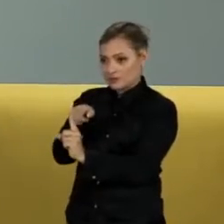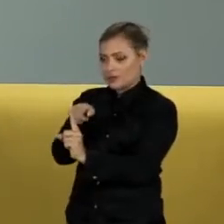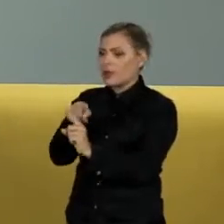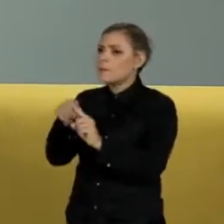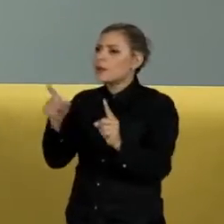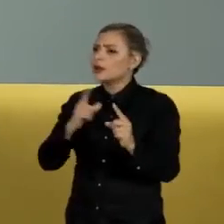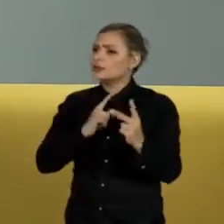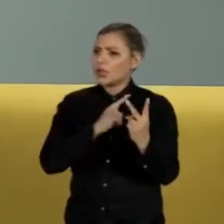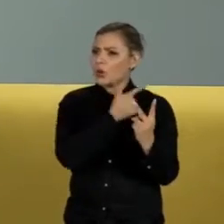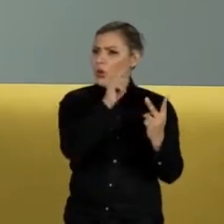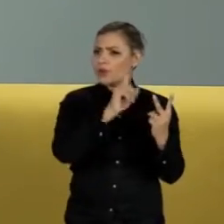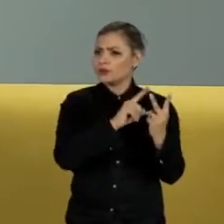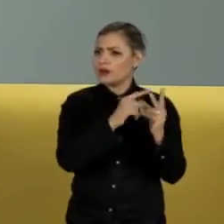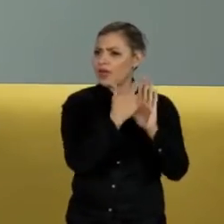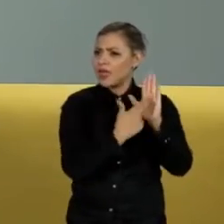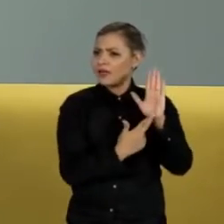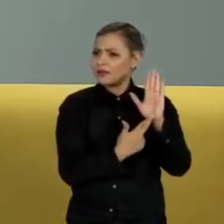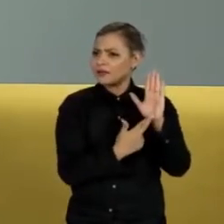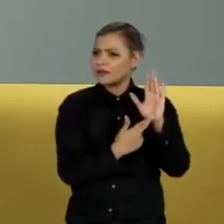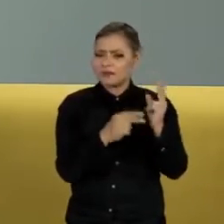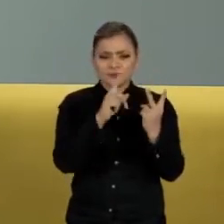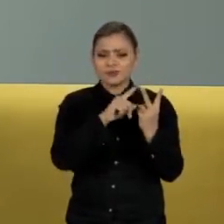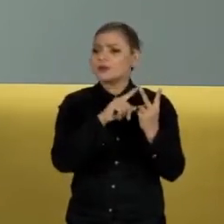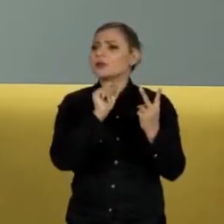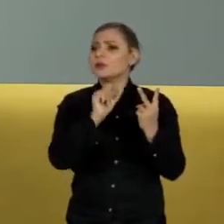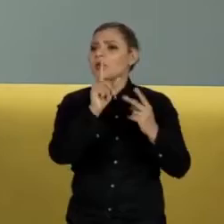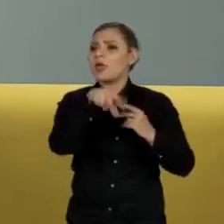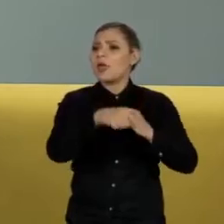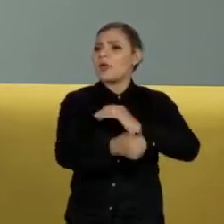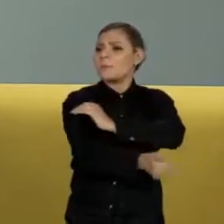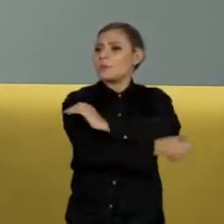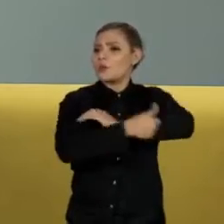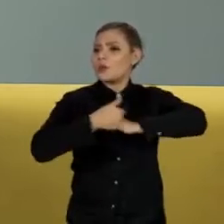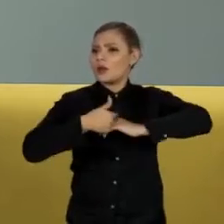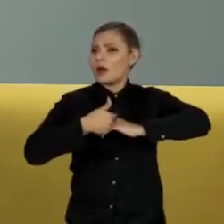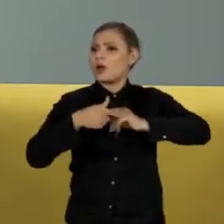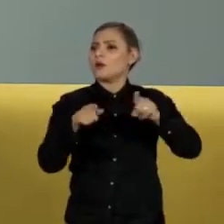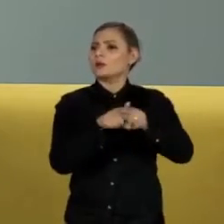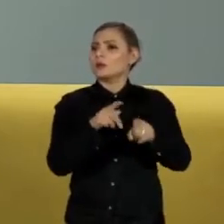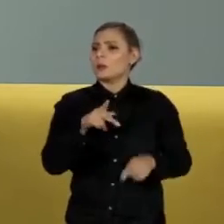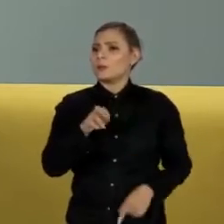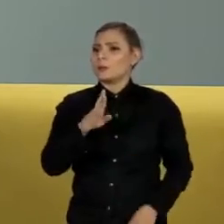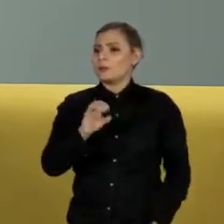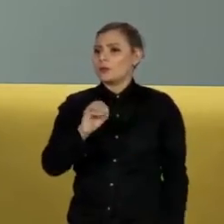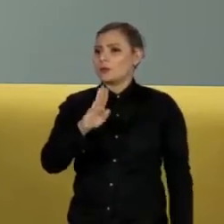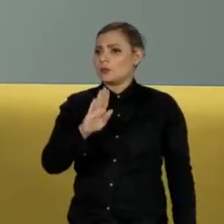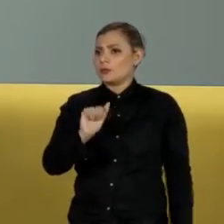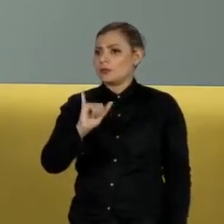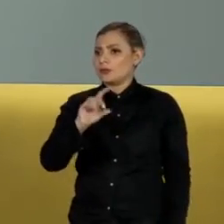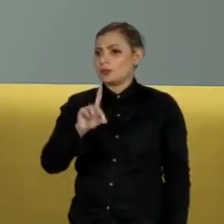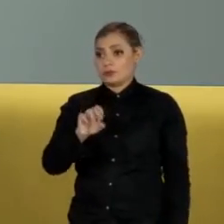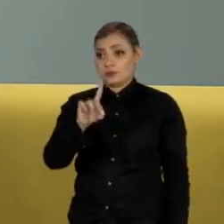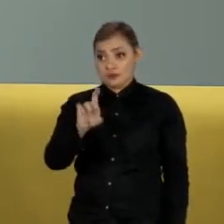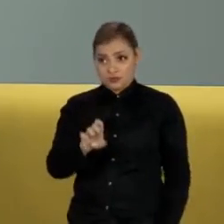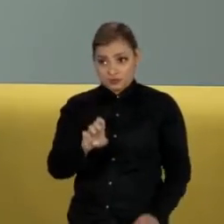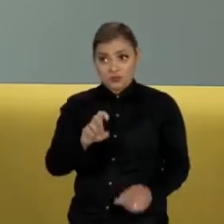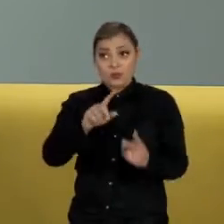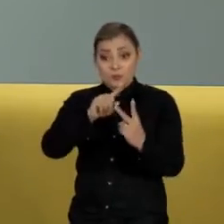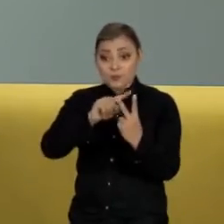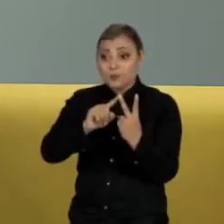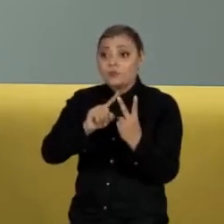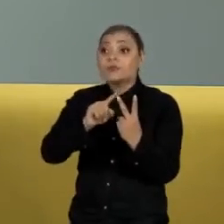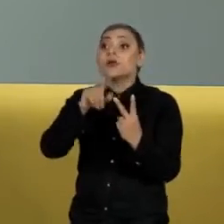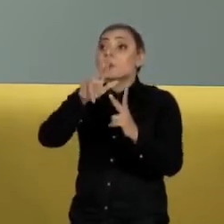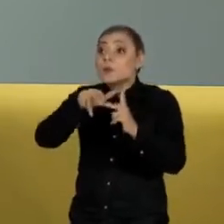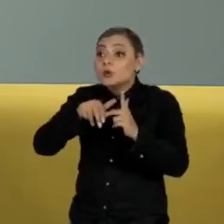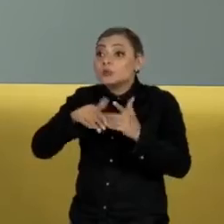outro princípio constitucional, que é da moralidade e da probidade. E assim prevaleceu, por